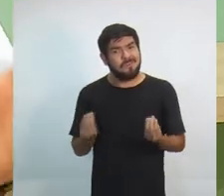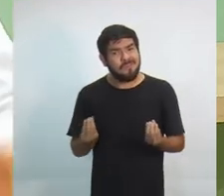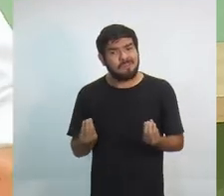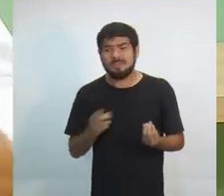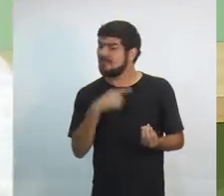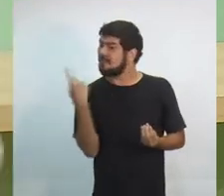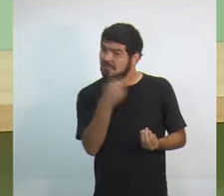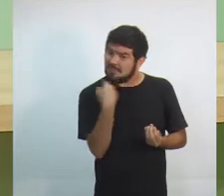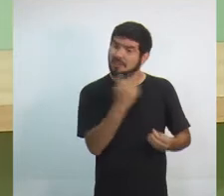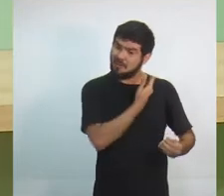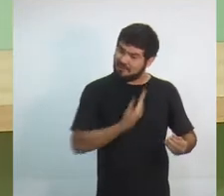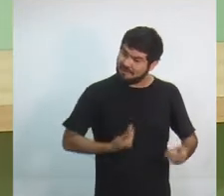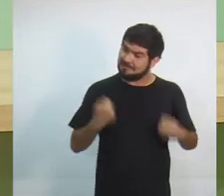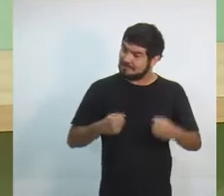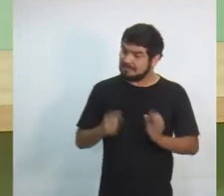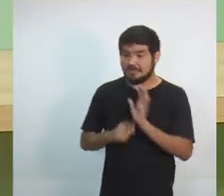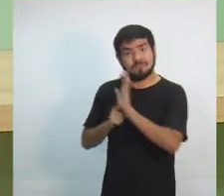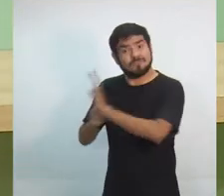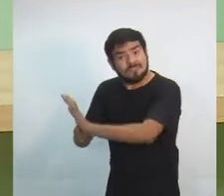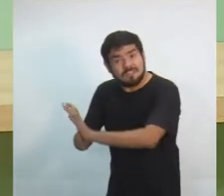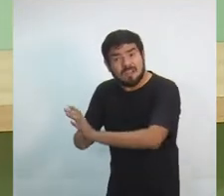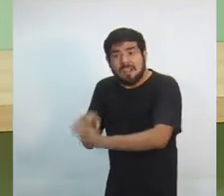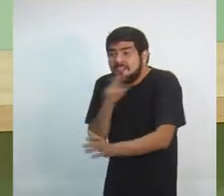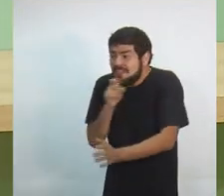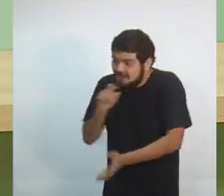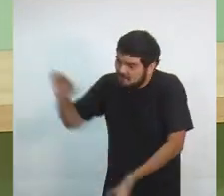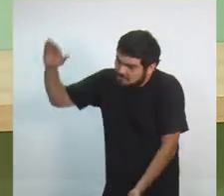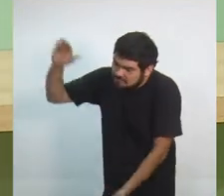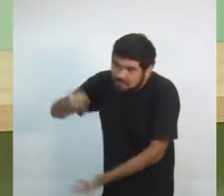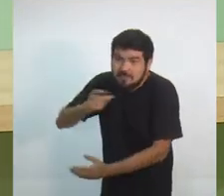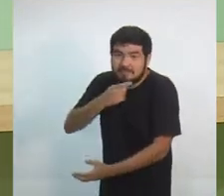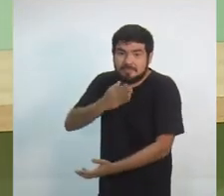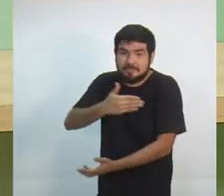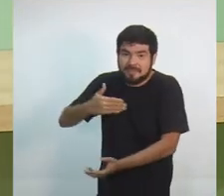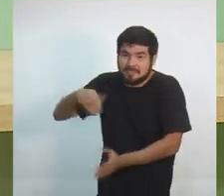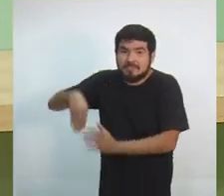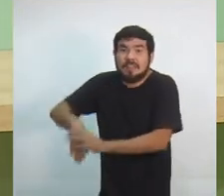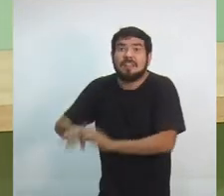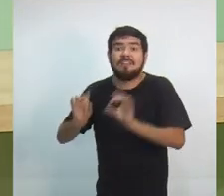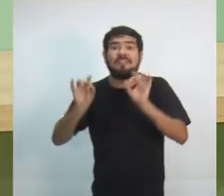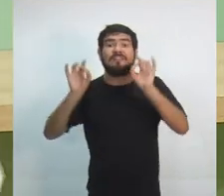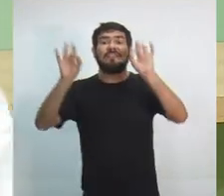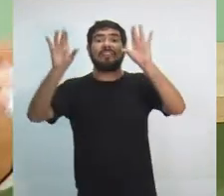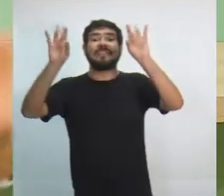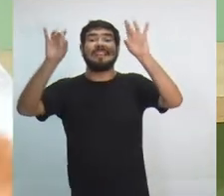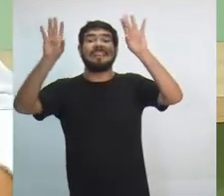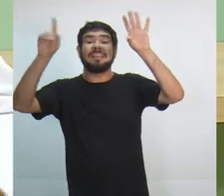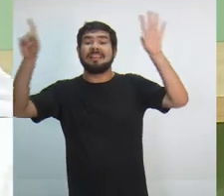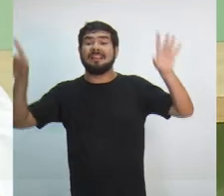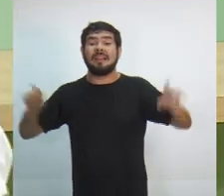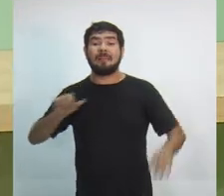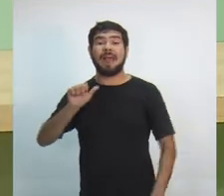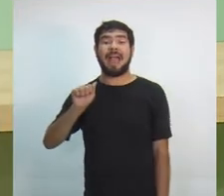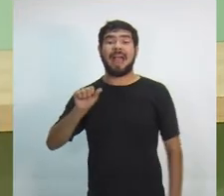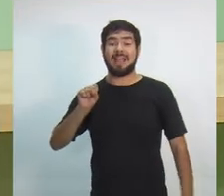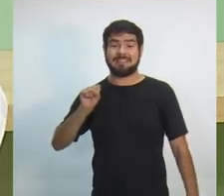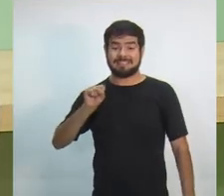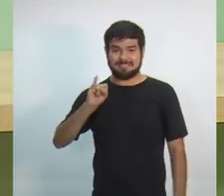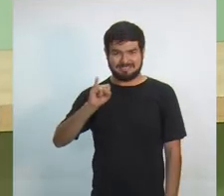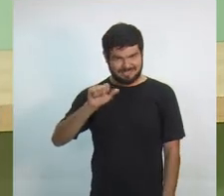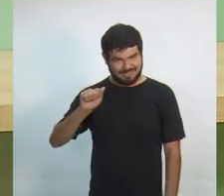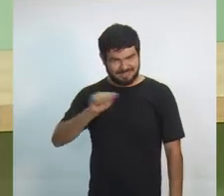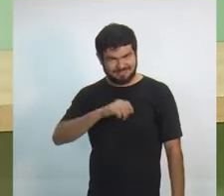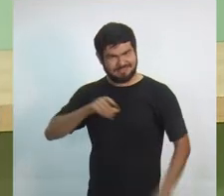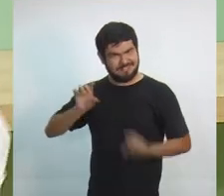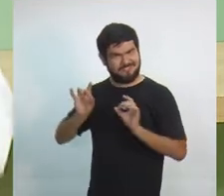beneficiar esse peixe e vender para o mercado asiático. Como governador ano passado eu liberei a